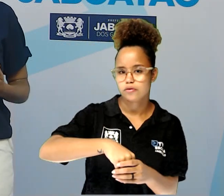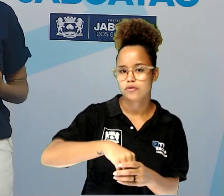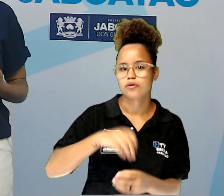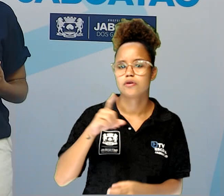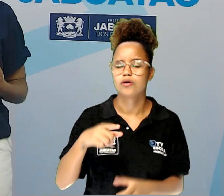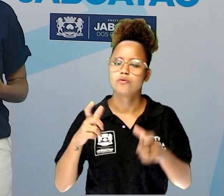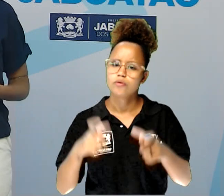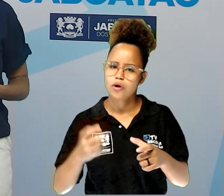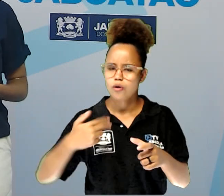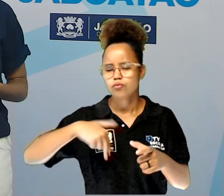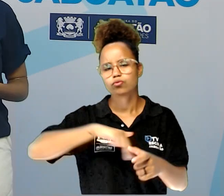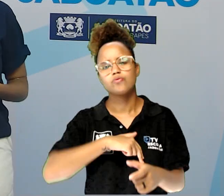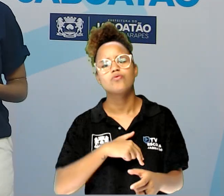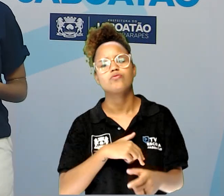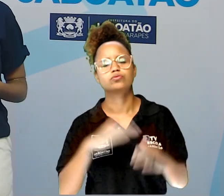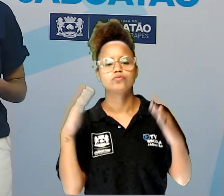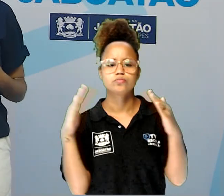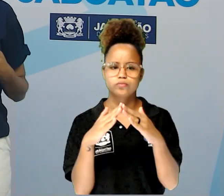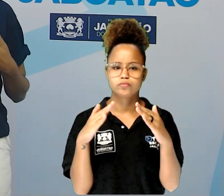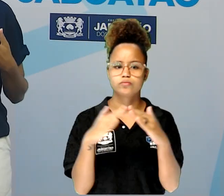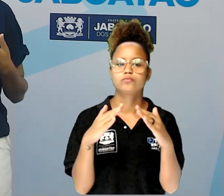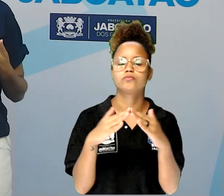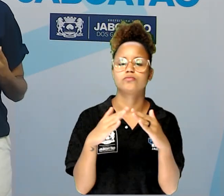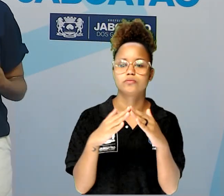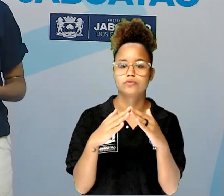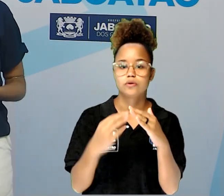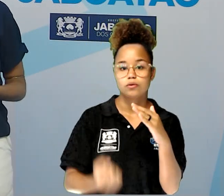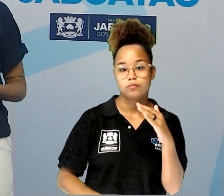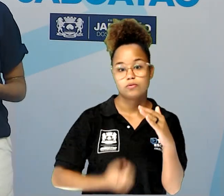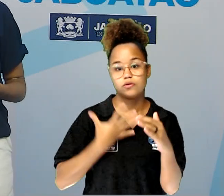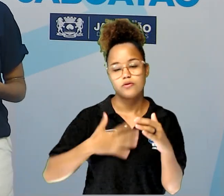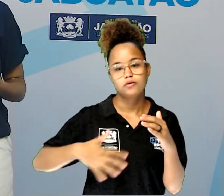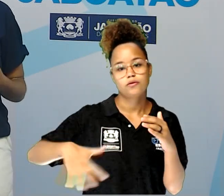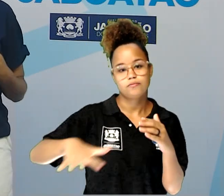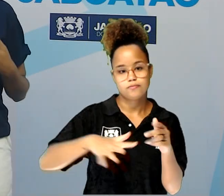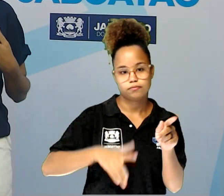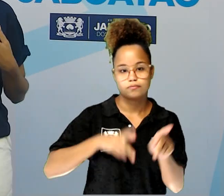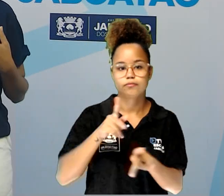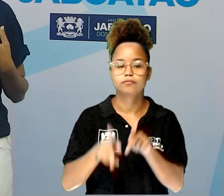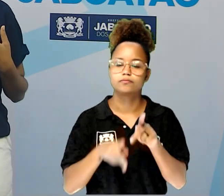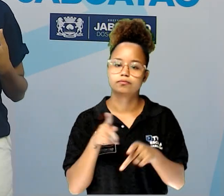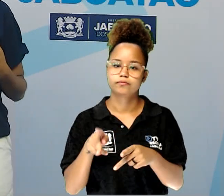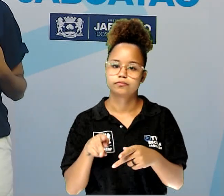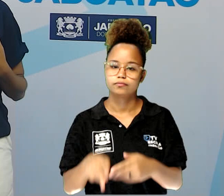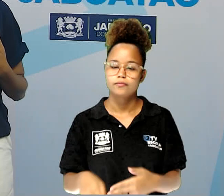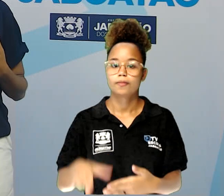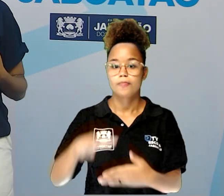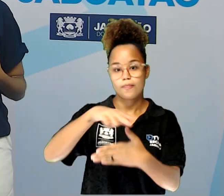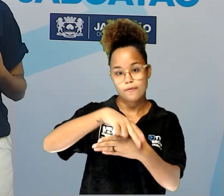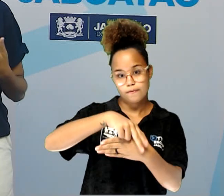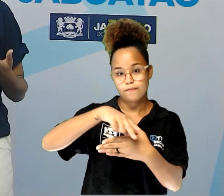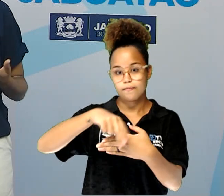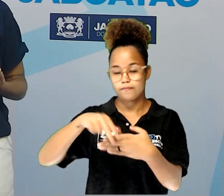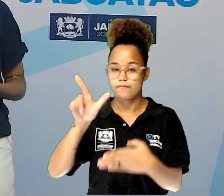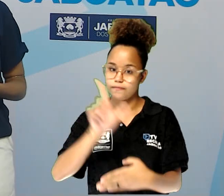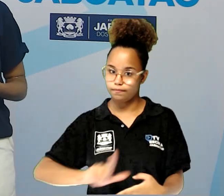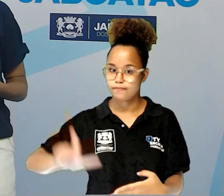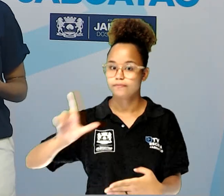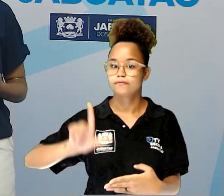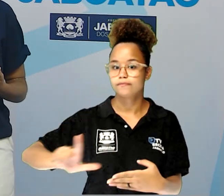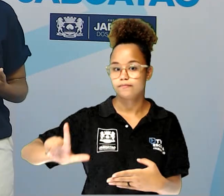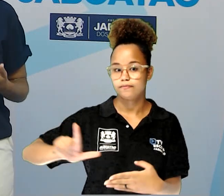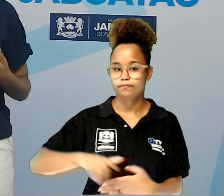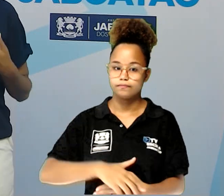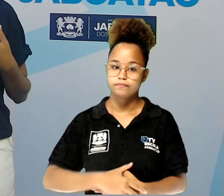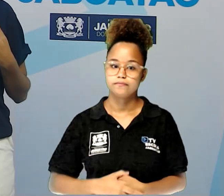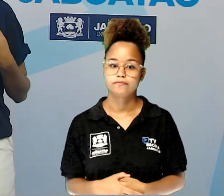a gente mora, em especial na poesia popular, na literatura de cordel,